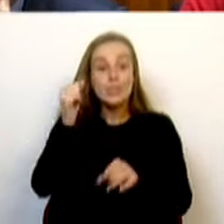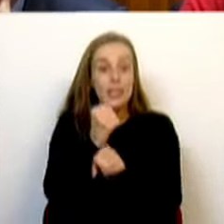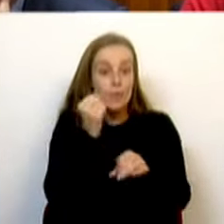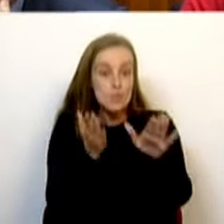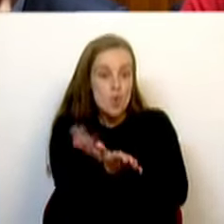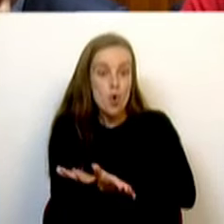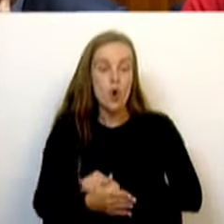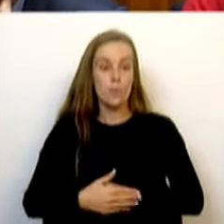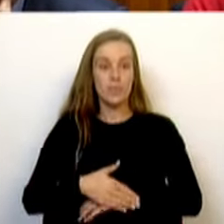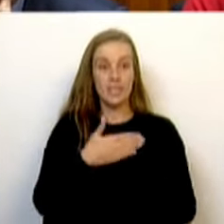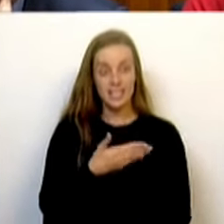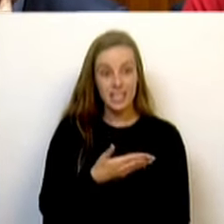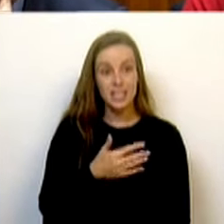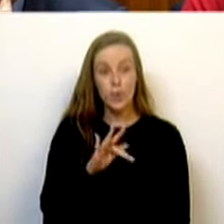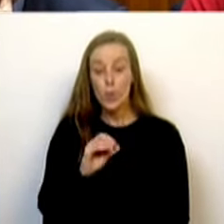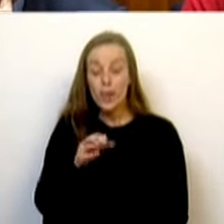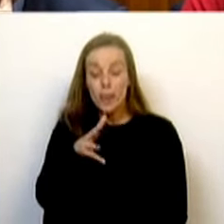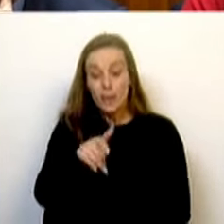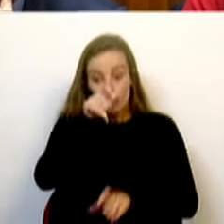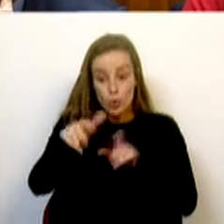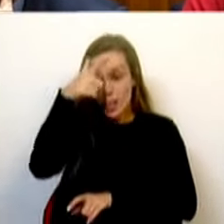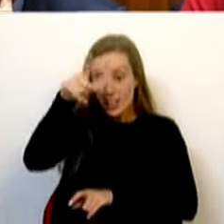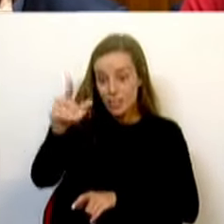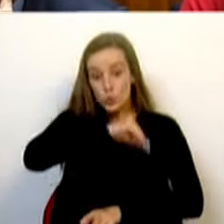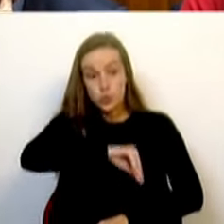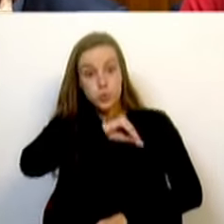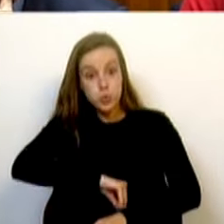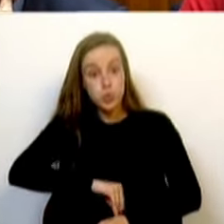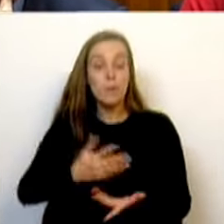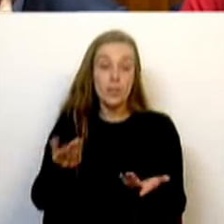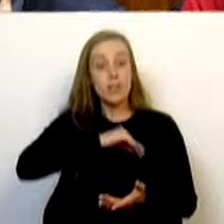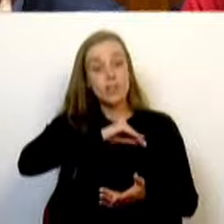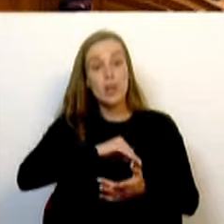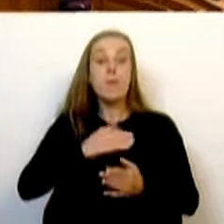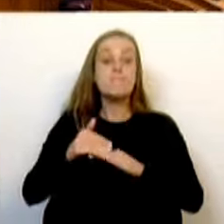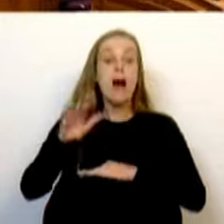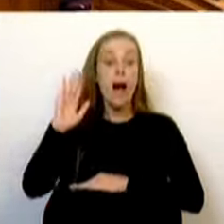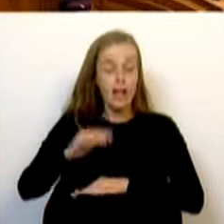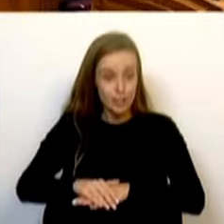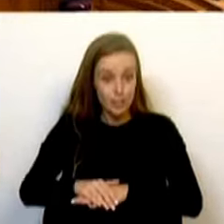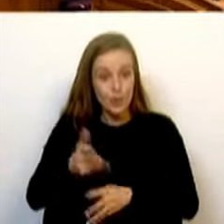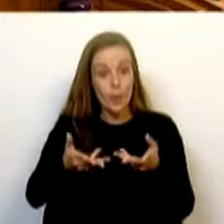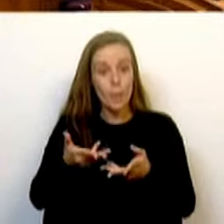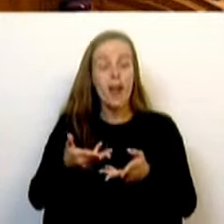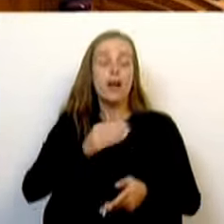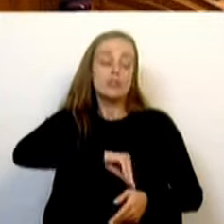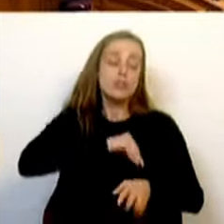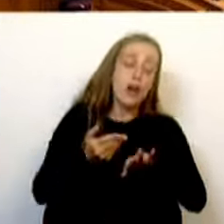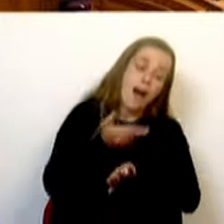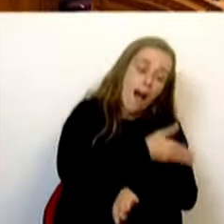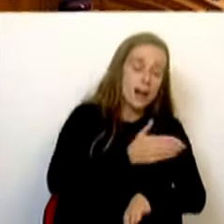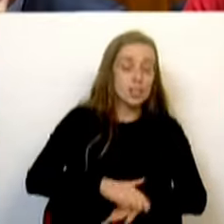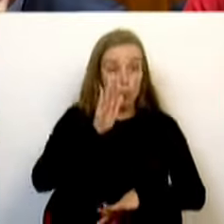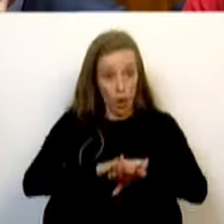540 mil licenciados a trabalhar e com melhores salários do que os salários anteriores. E é por haver mais empregos e melhores